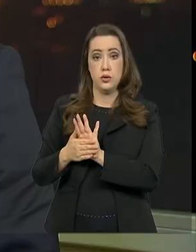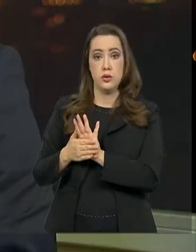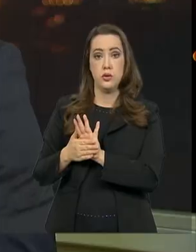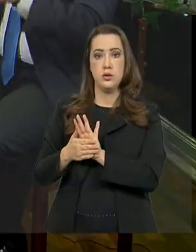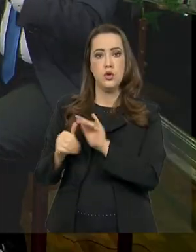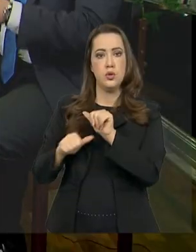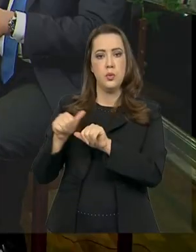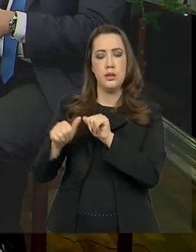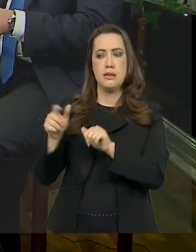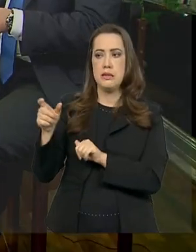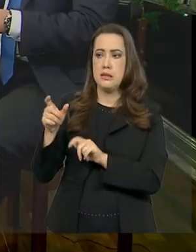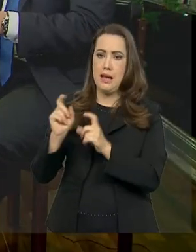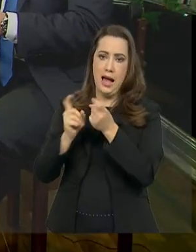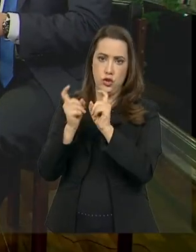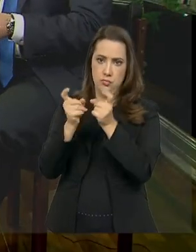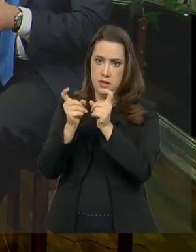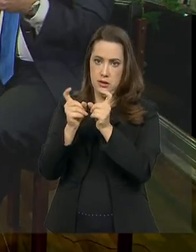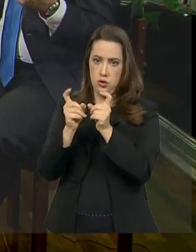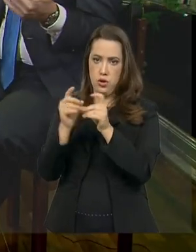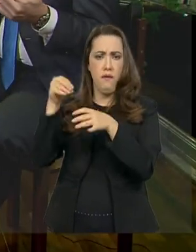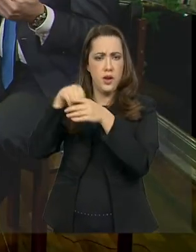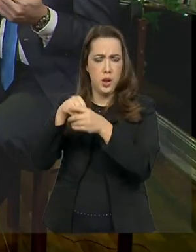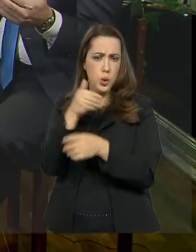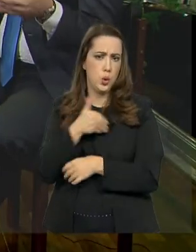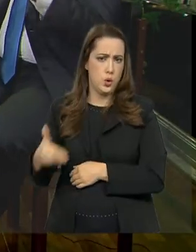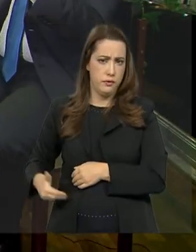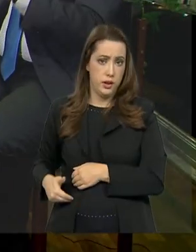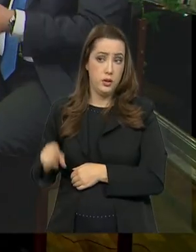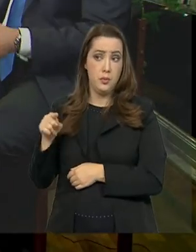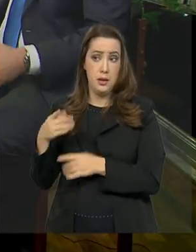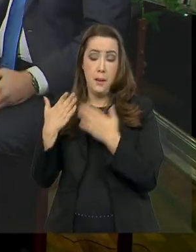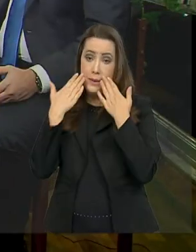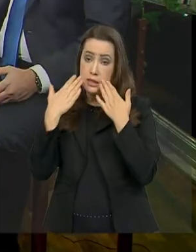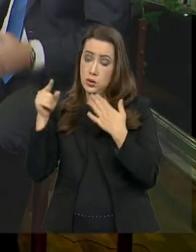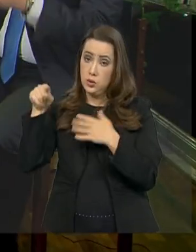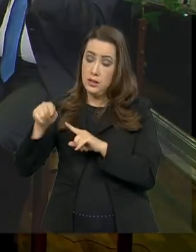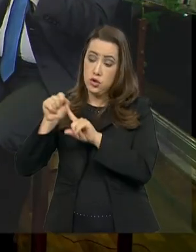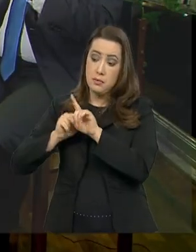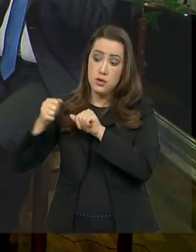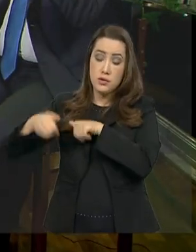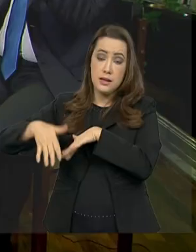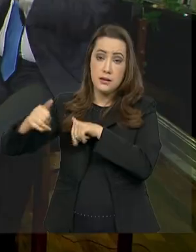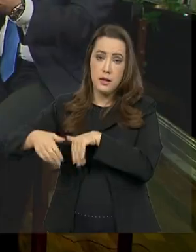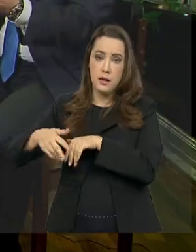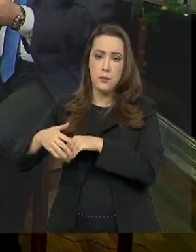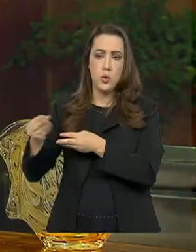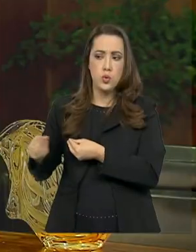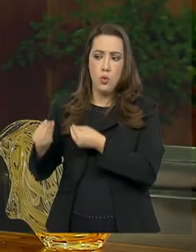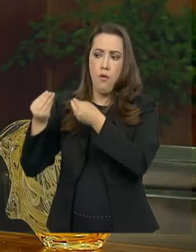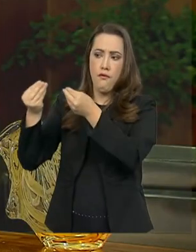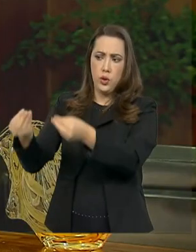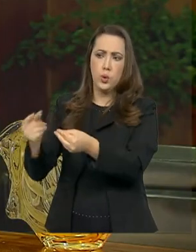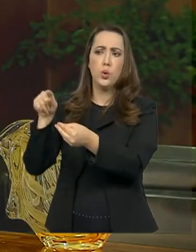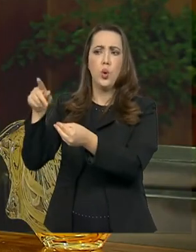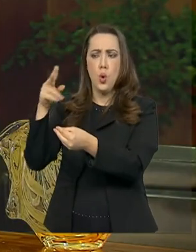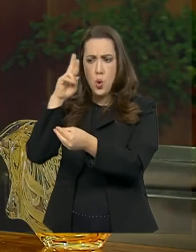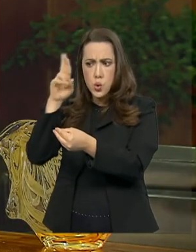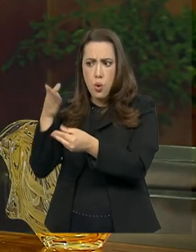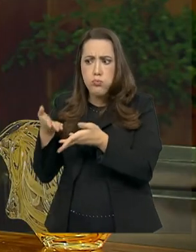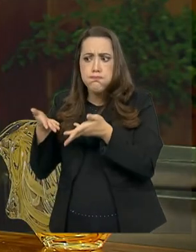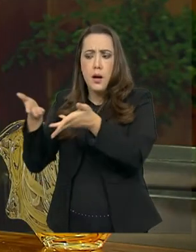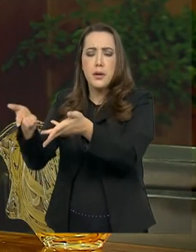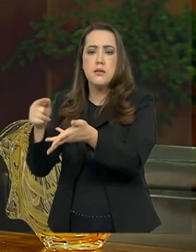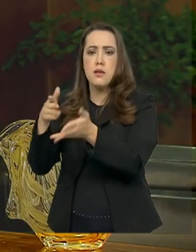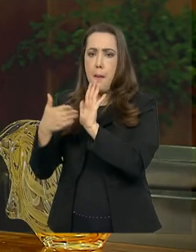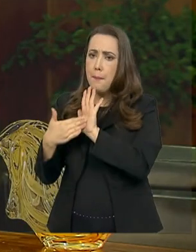administrativa que o Governo Federal apresentou ao Congresso Nacional neste mês de setembro. O senhor levou a proposta do